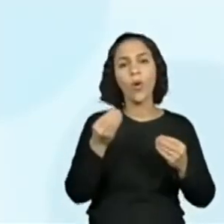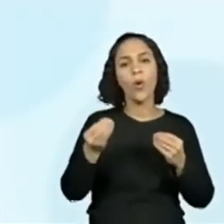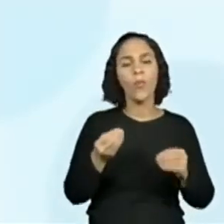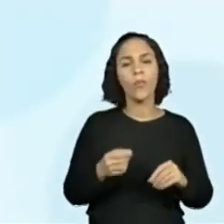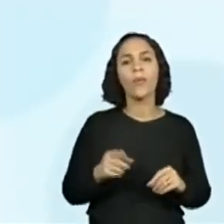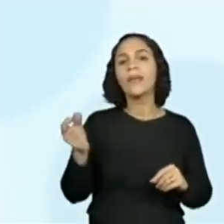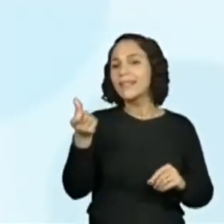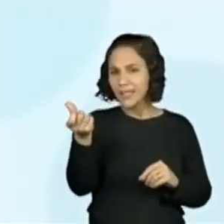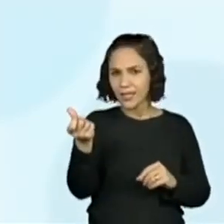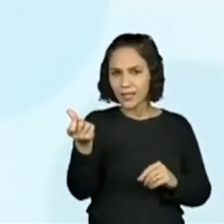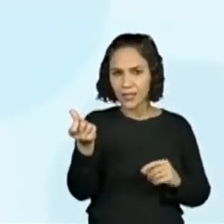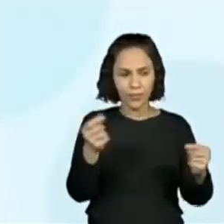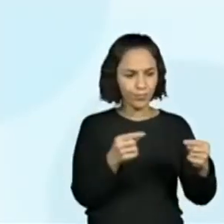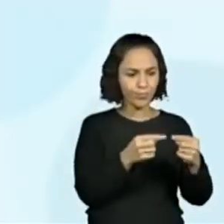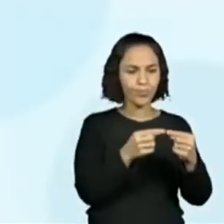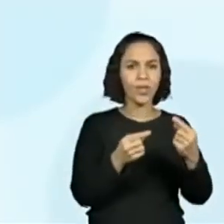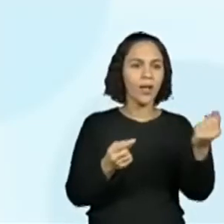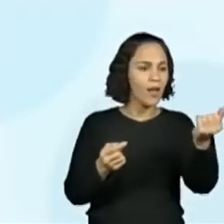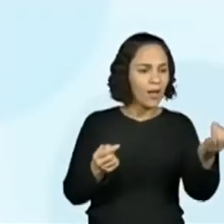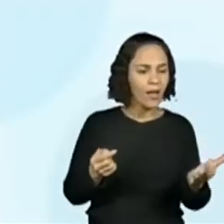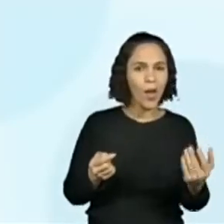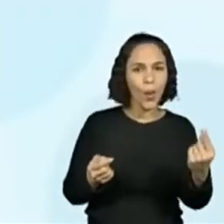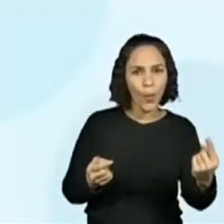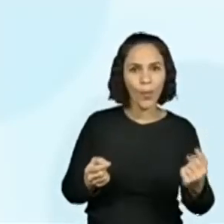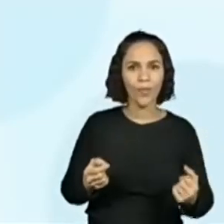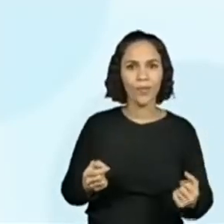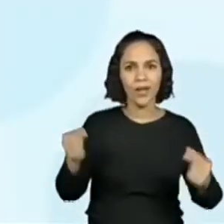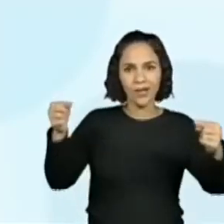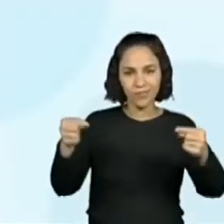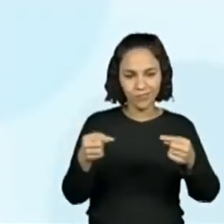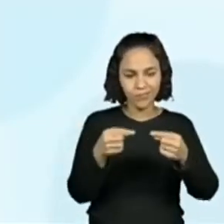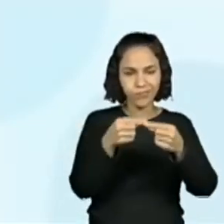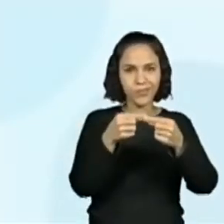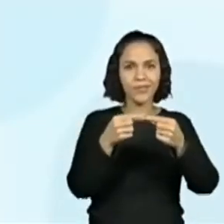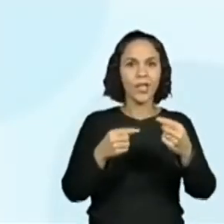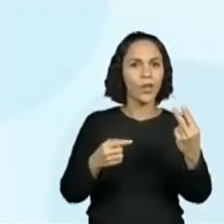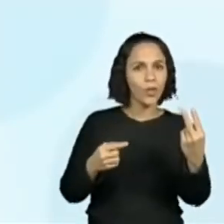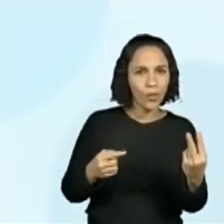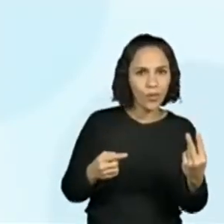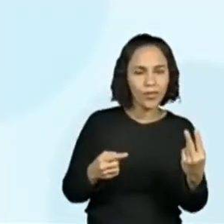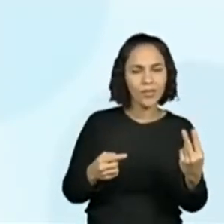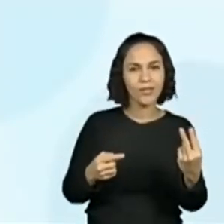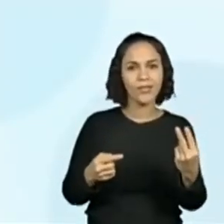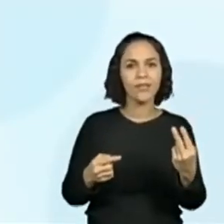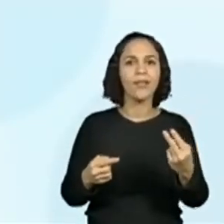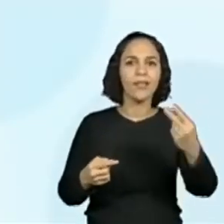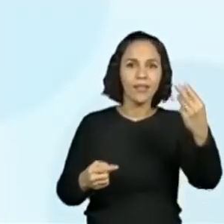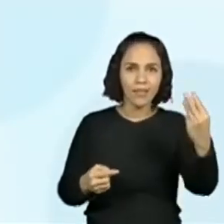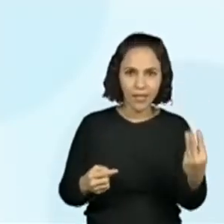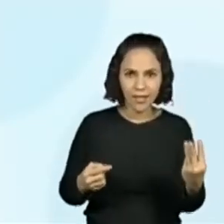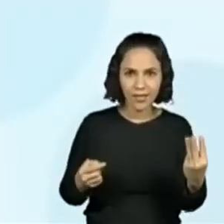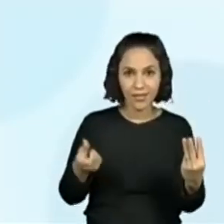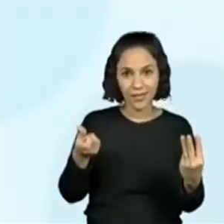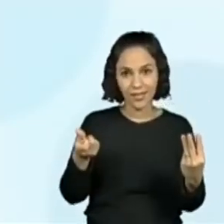Um, seis e dois, seis e três, seis e quatro, seis